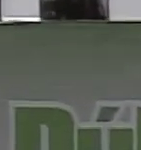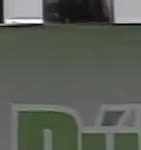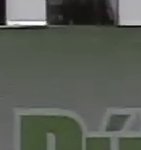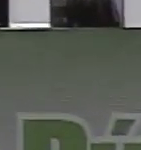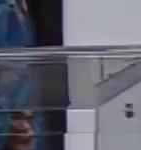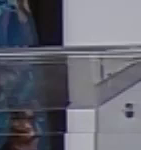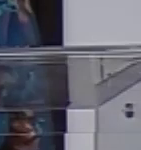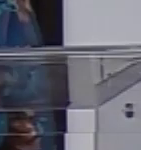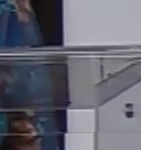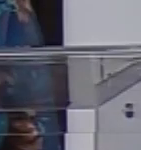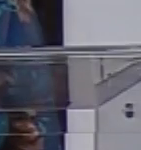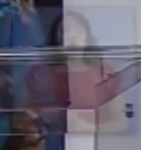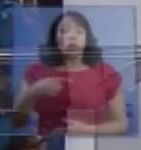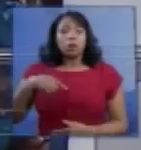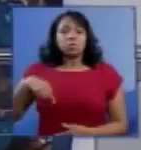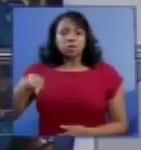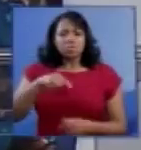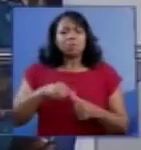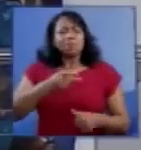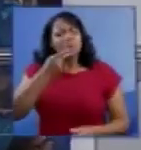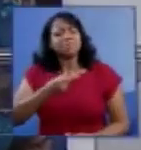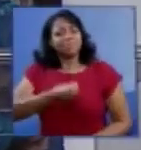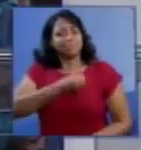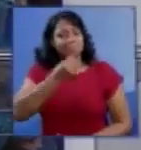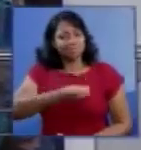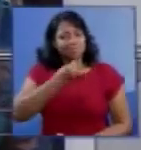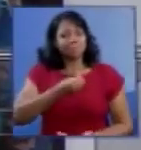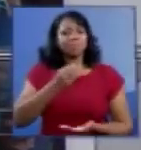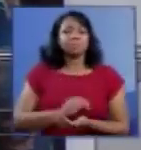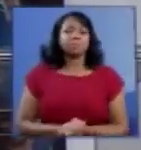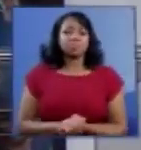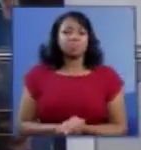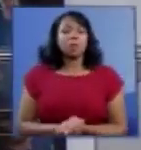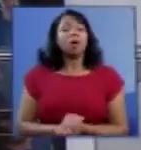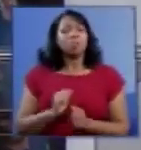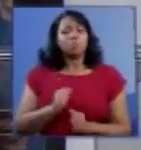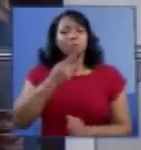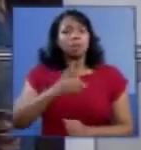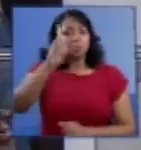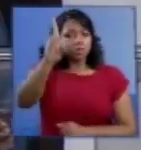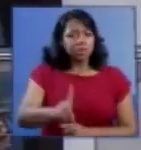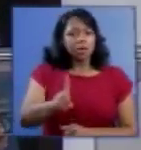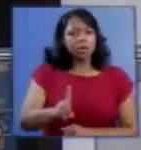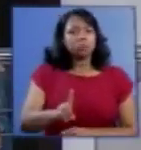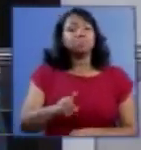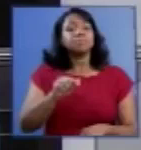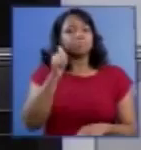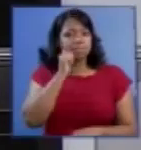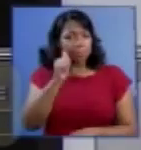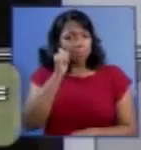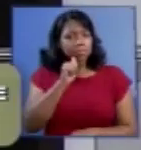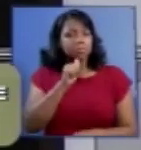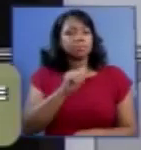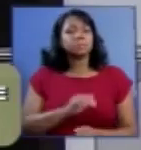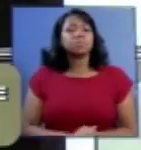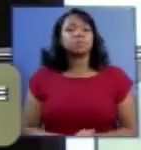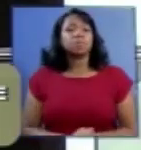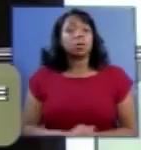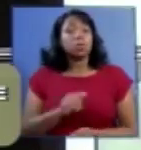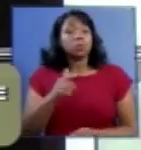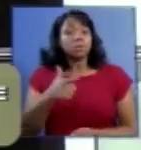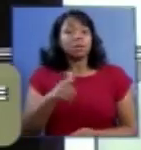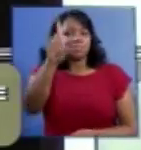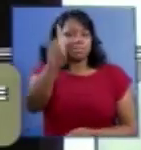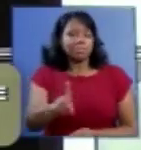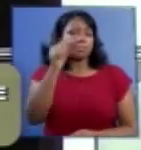Nós estamos falando de vida. Ouço falar de direitos da mulher. Não há direito